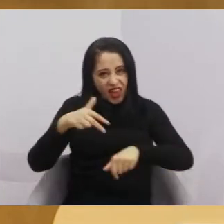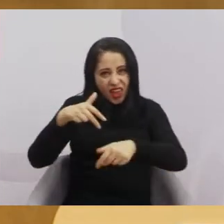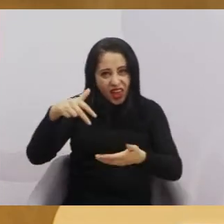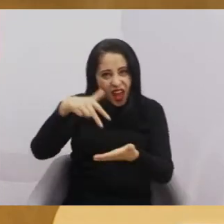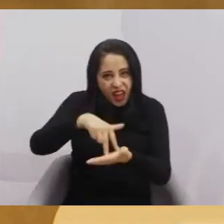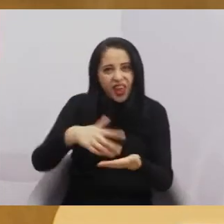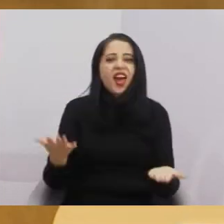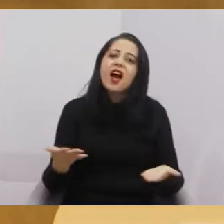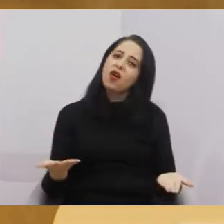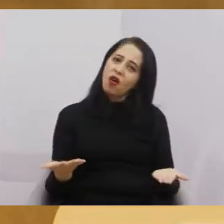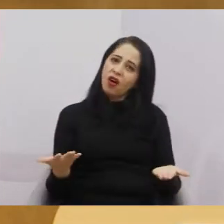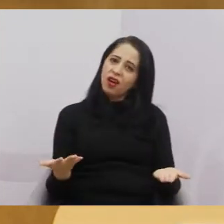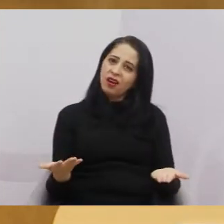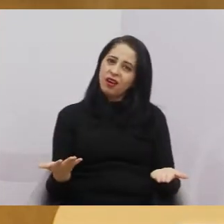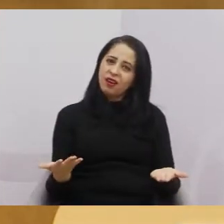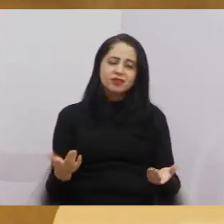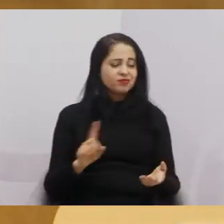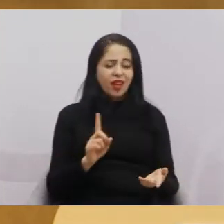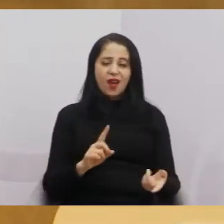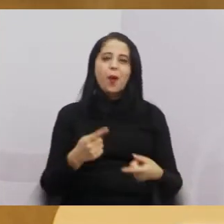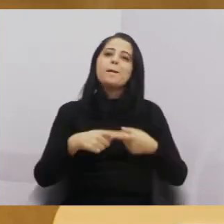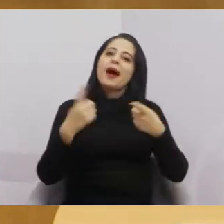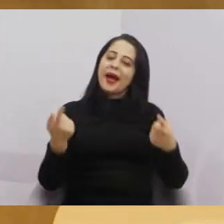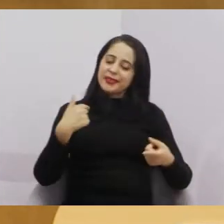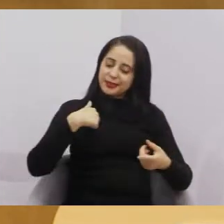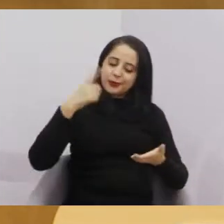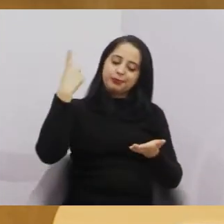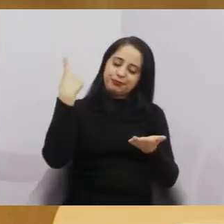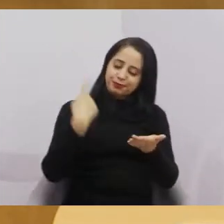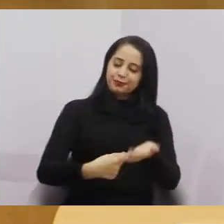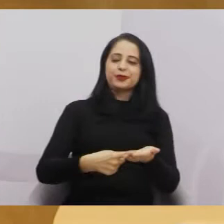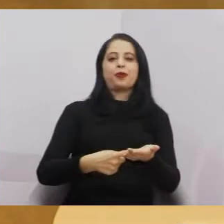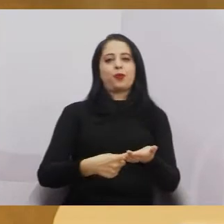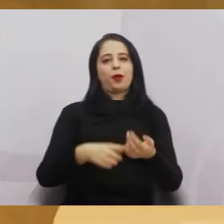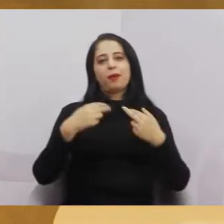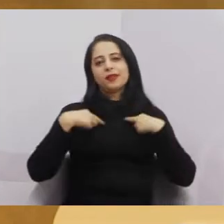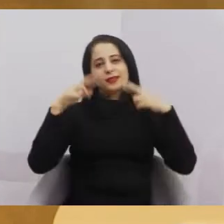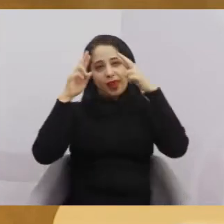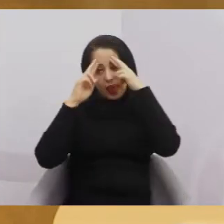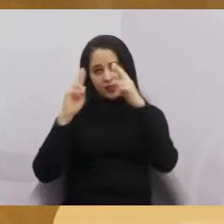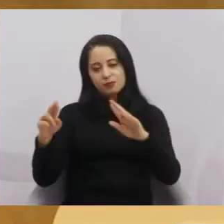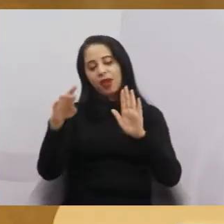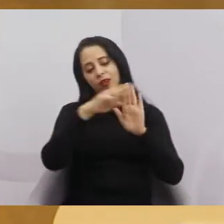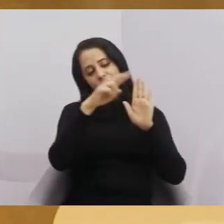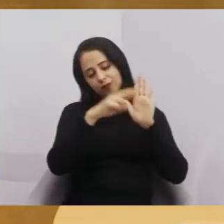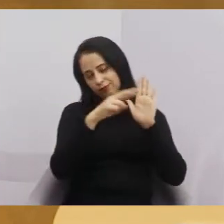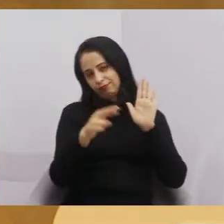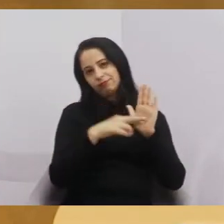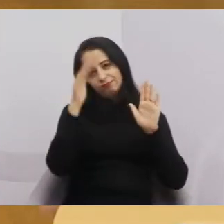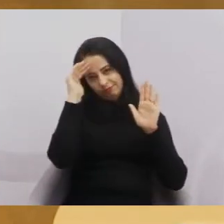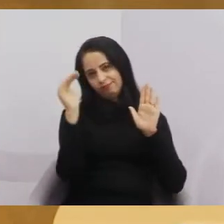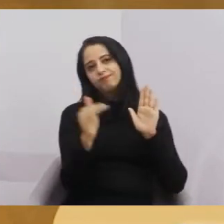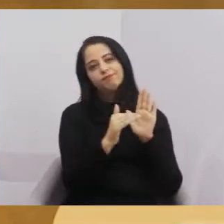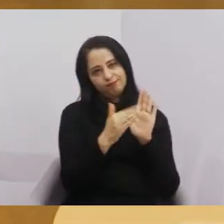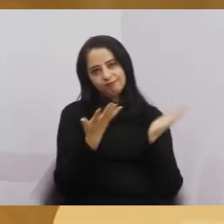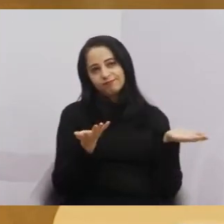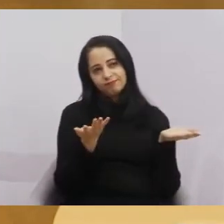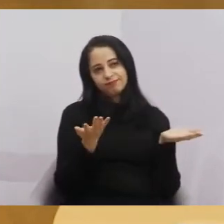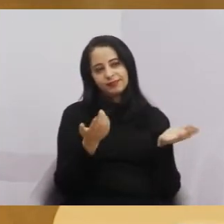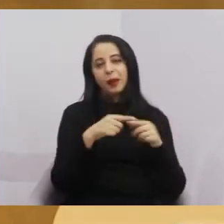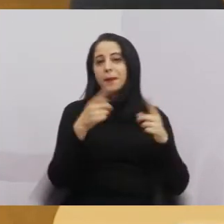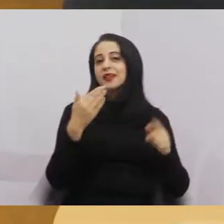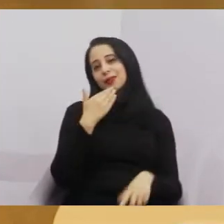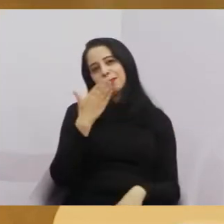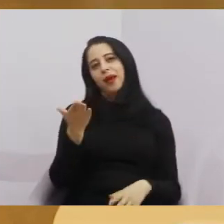Mas eu tenho compromisso com a população, com a casa, respeito as normas da casa e vou seguir. mas fica aí o meu